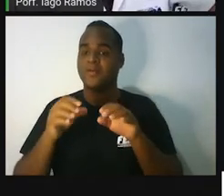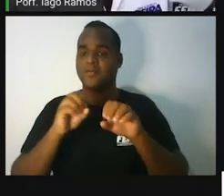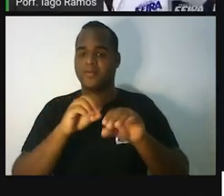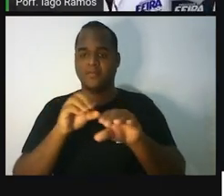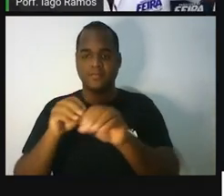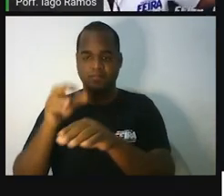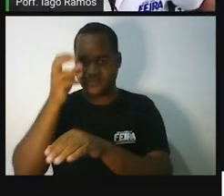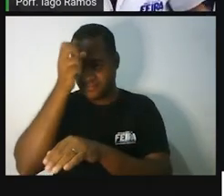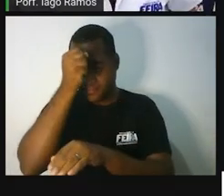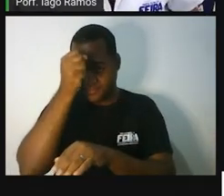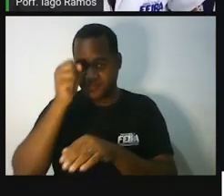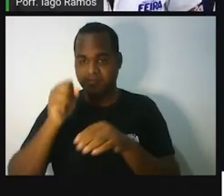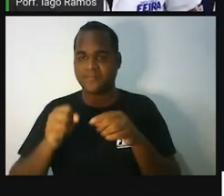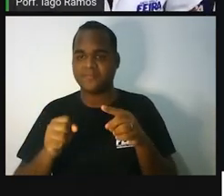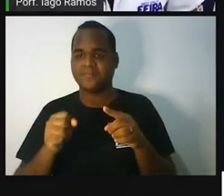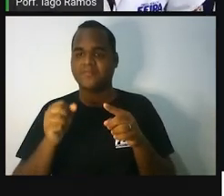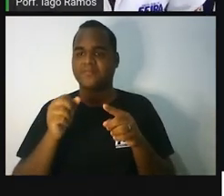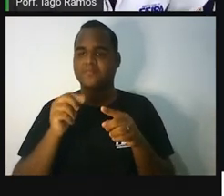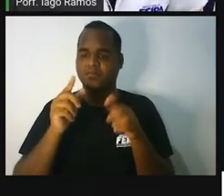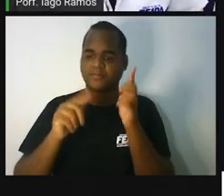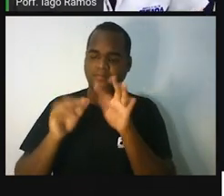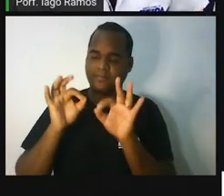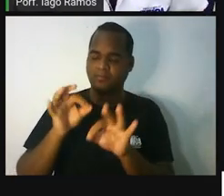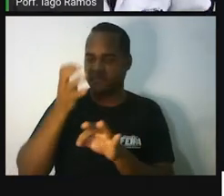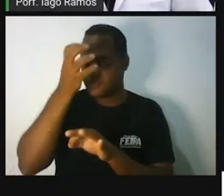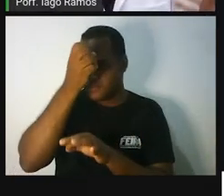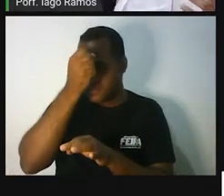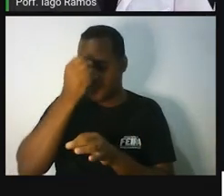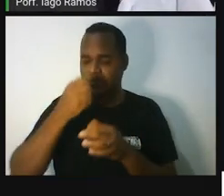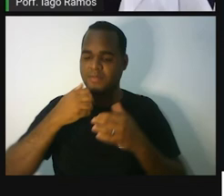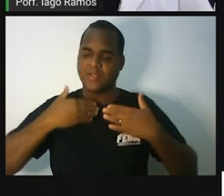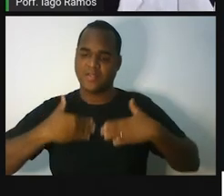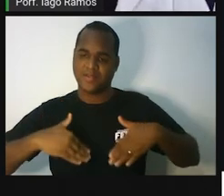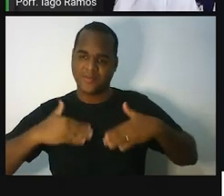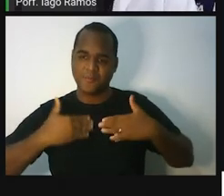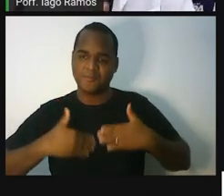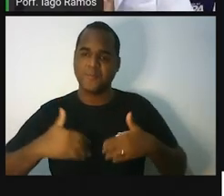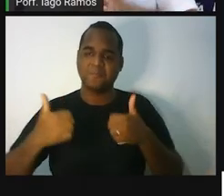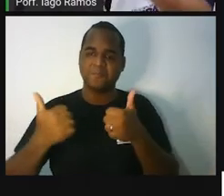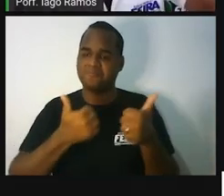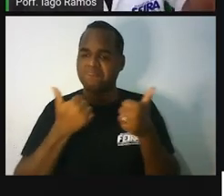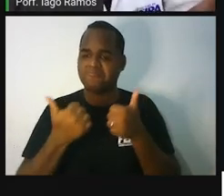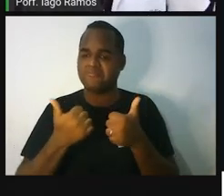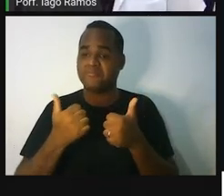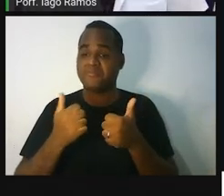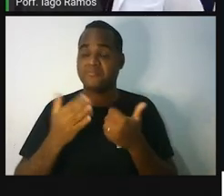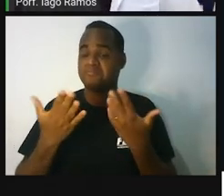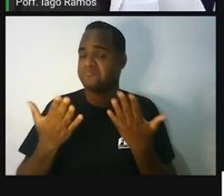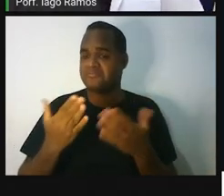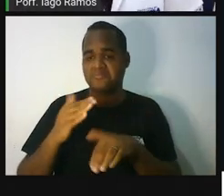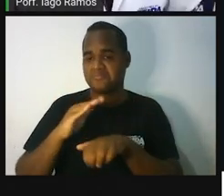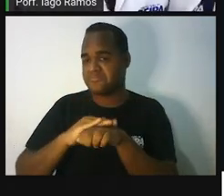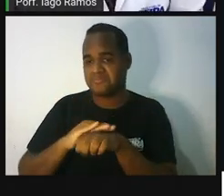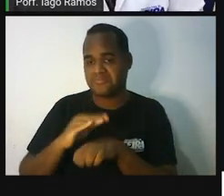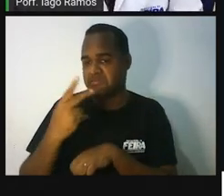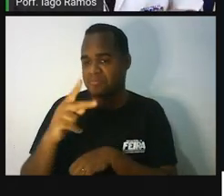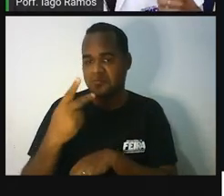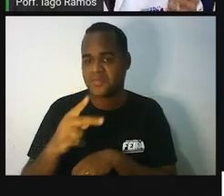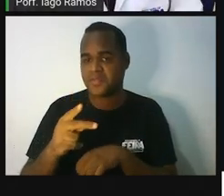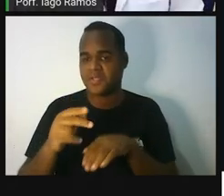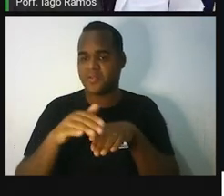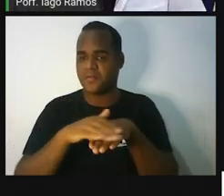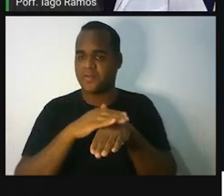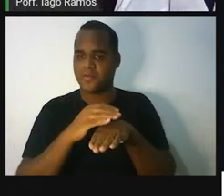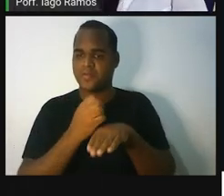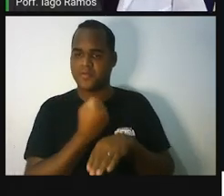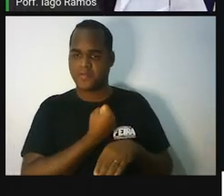aula? Tentei fazer com que a gente aprendesse de uma forma descontraída. Eu não sei se vocês fizeram com o